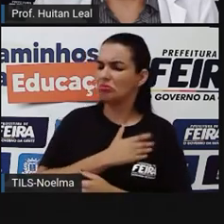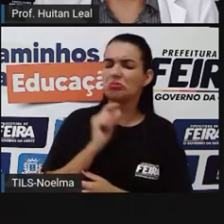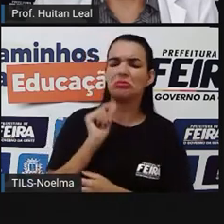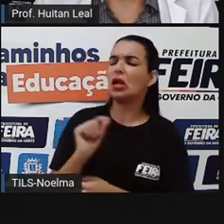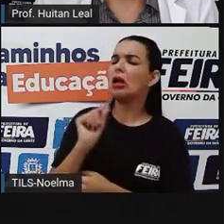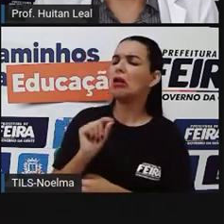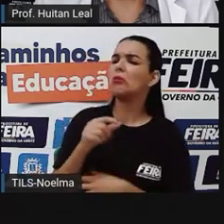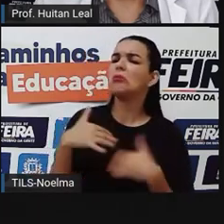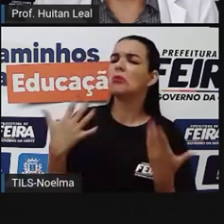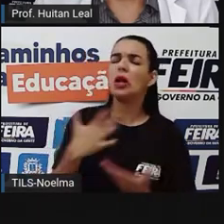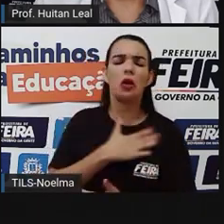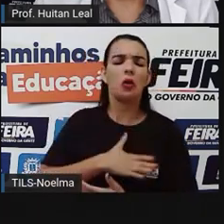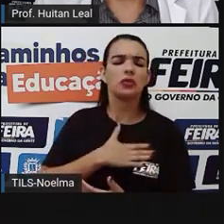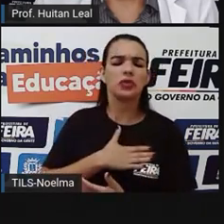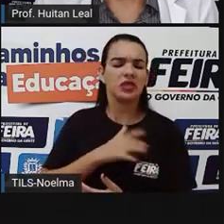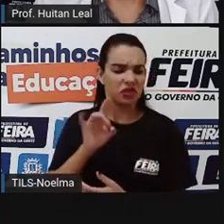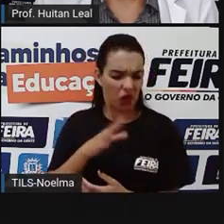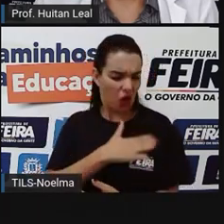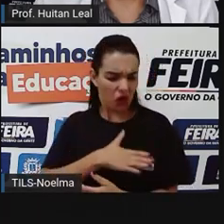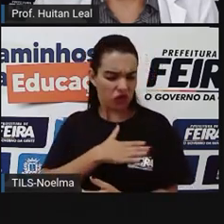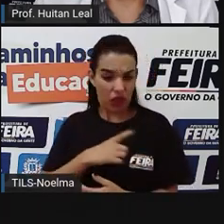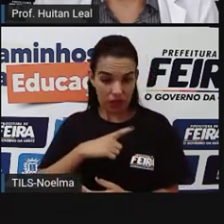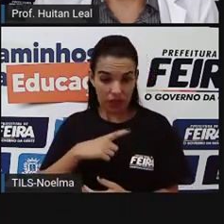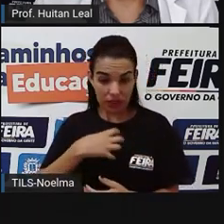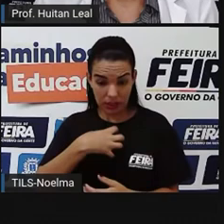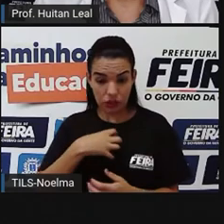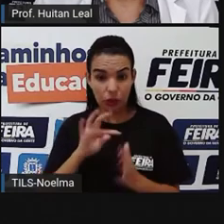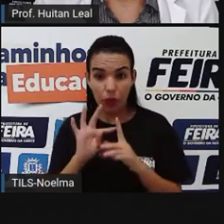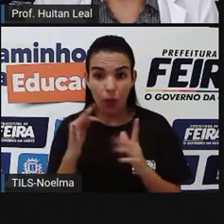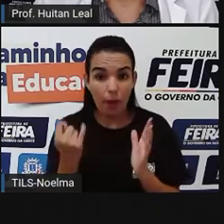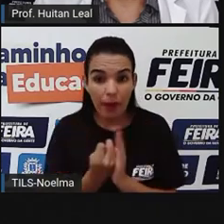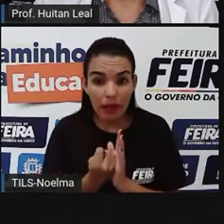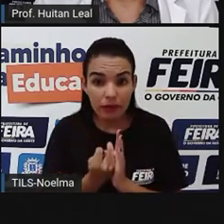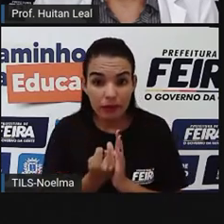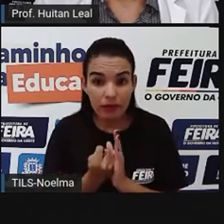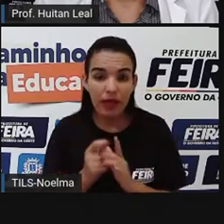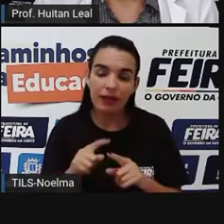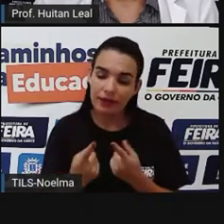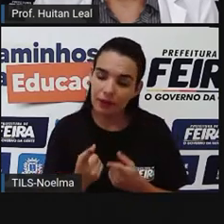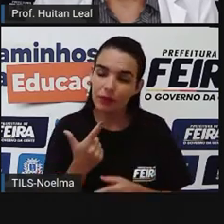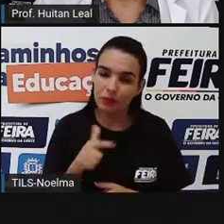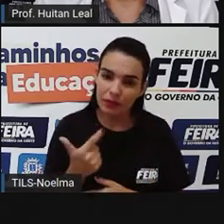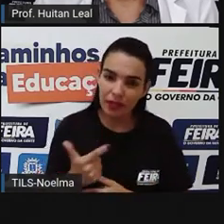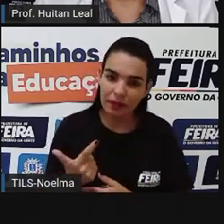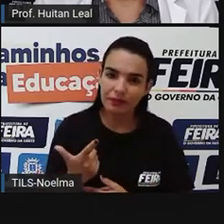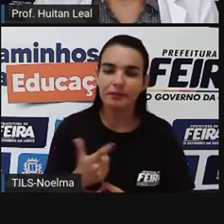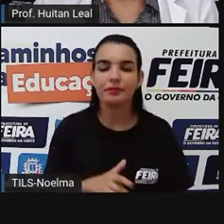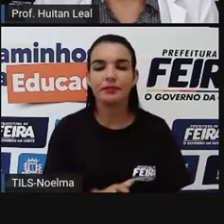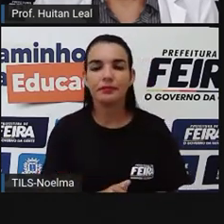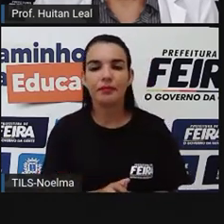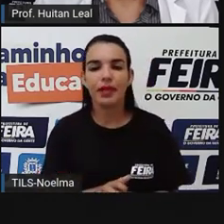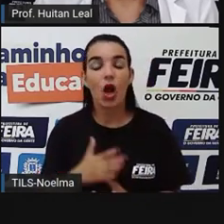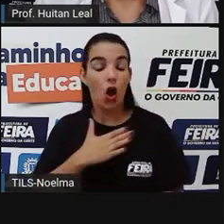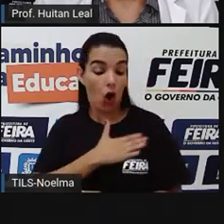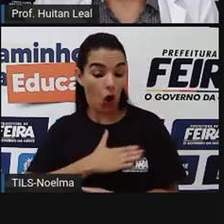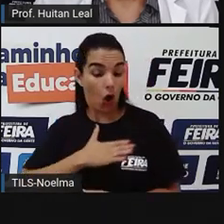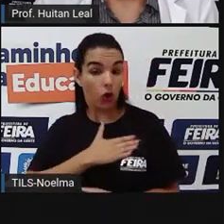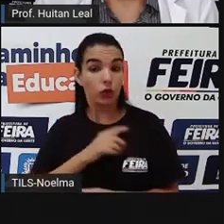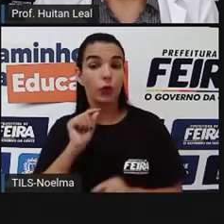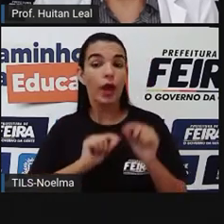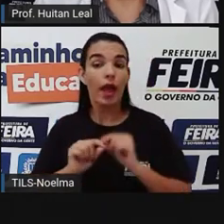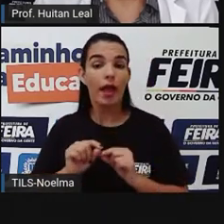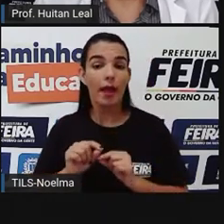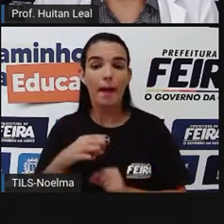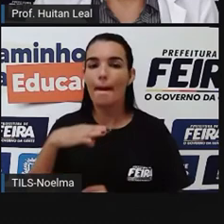Mesma forma. Se eu colocar apenas o verbo, o sentido fica inacabado. Então, gosto de quê?